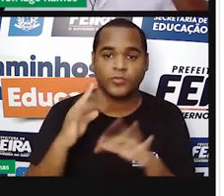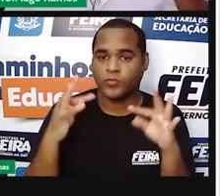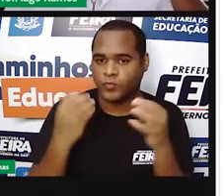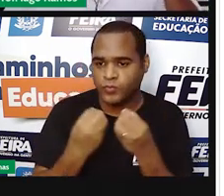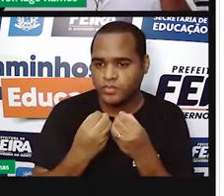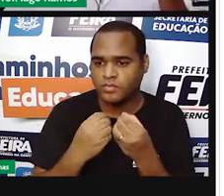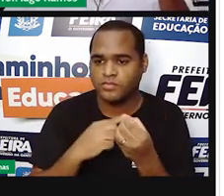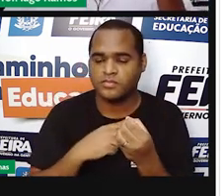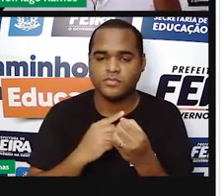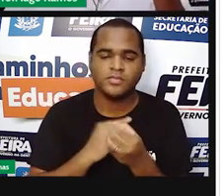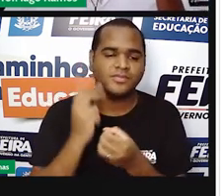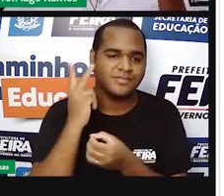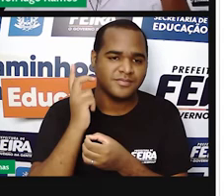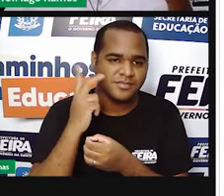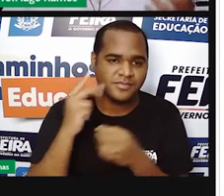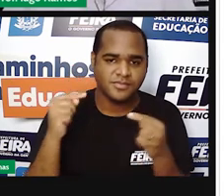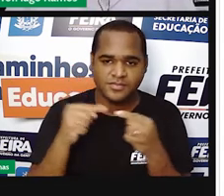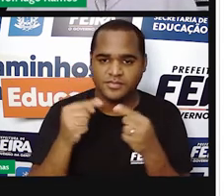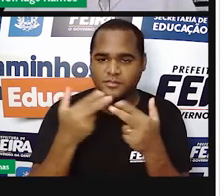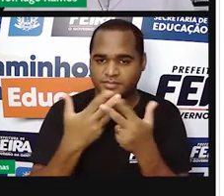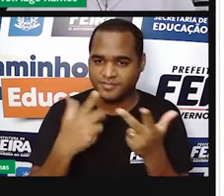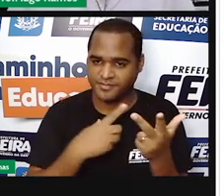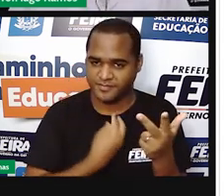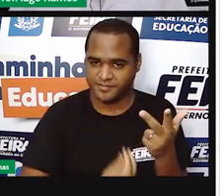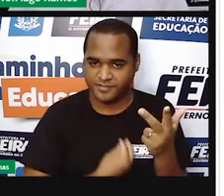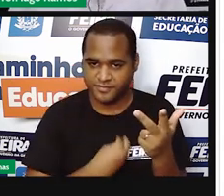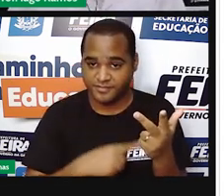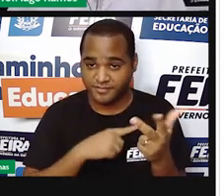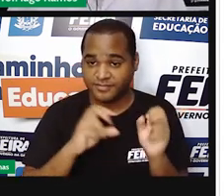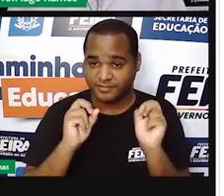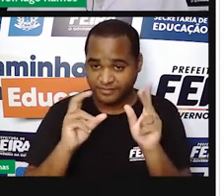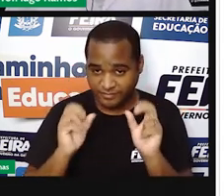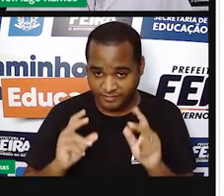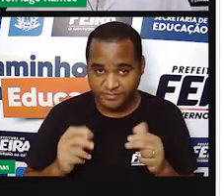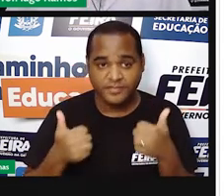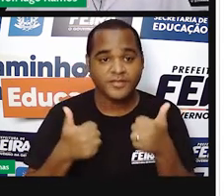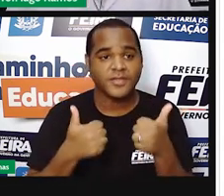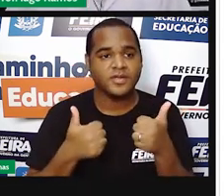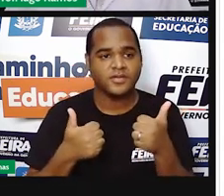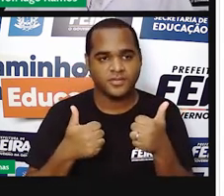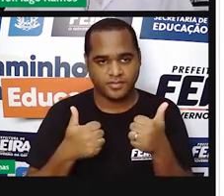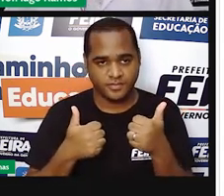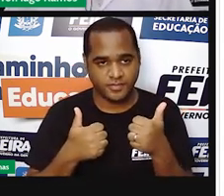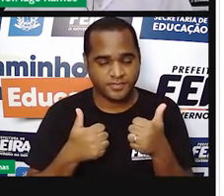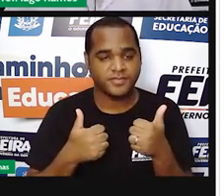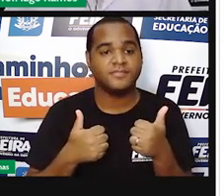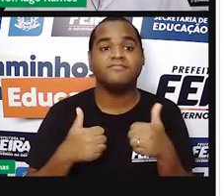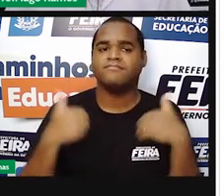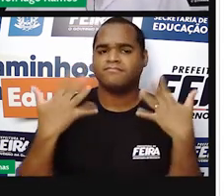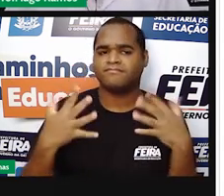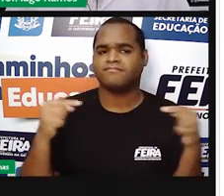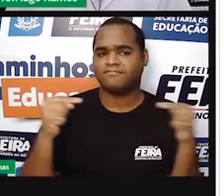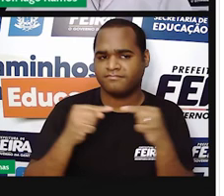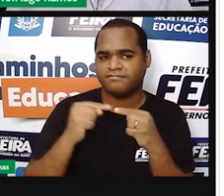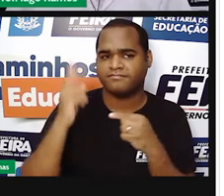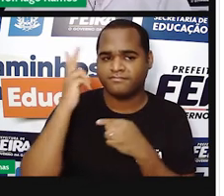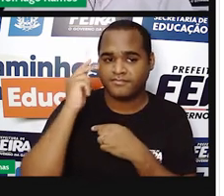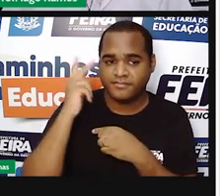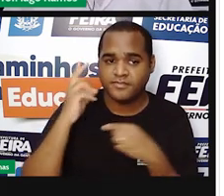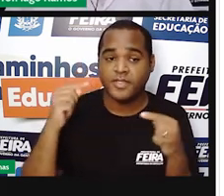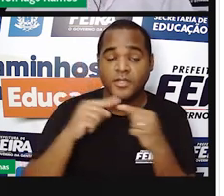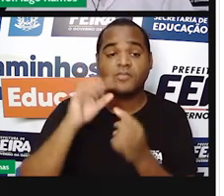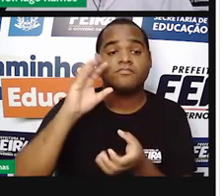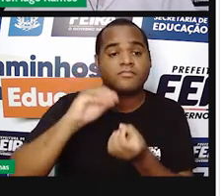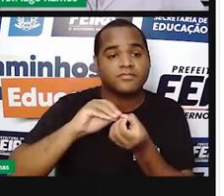do racional e do irracional, certo? Então, ou seja, professor, de uma forma resumida, professor,